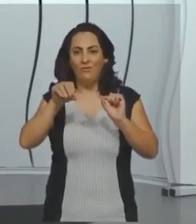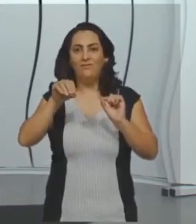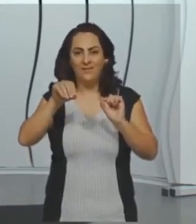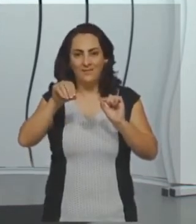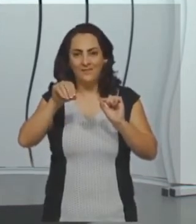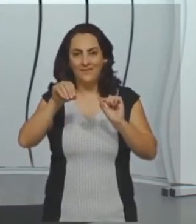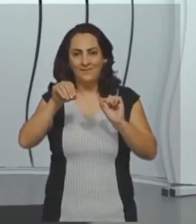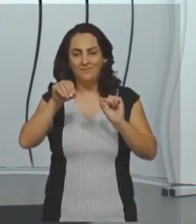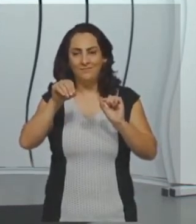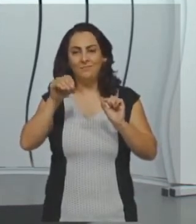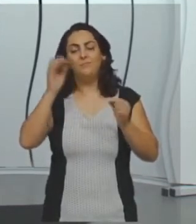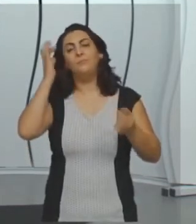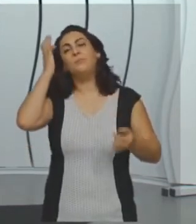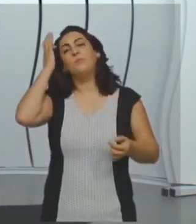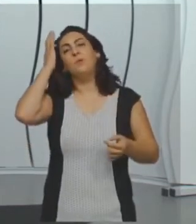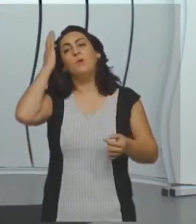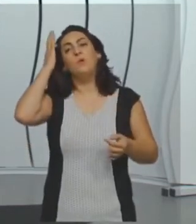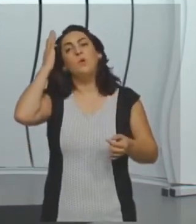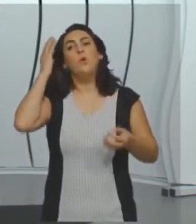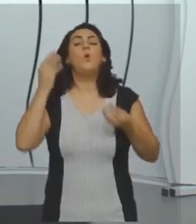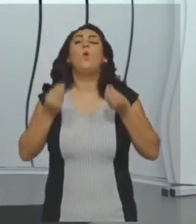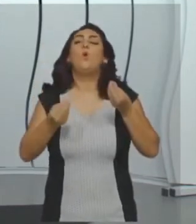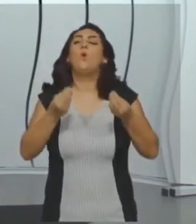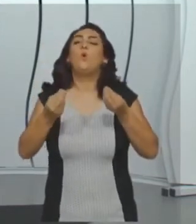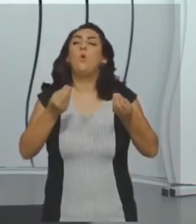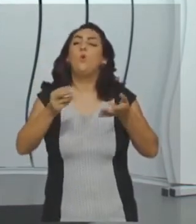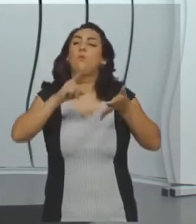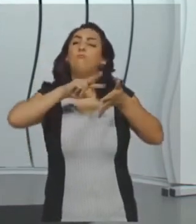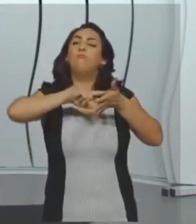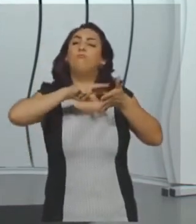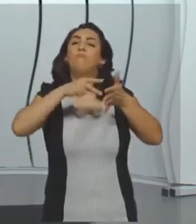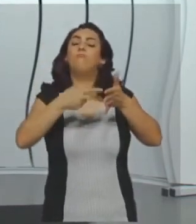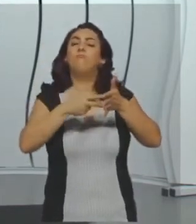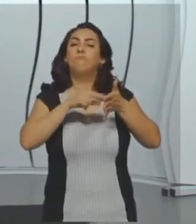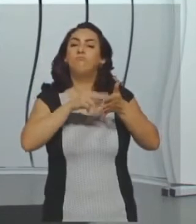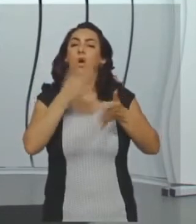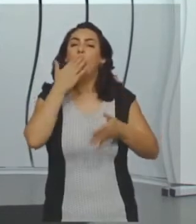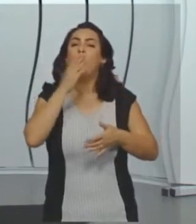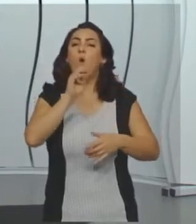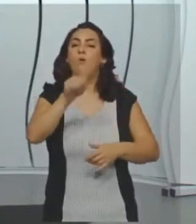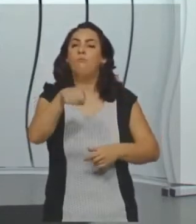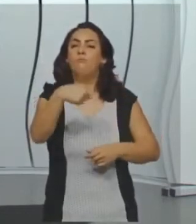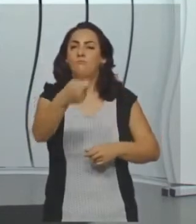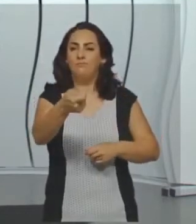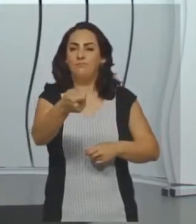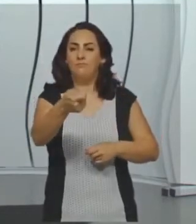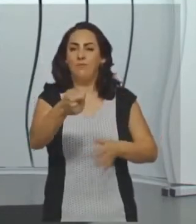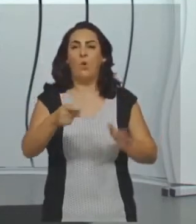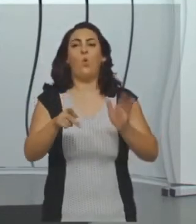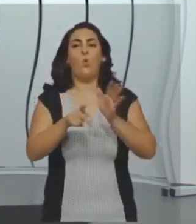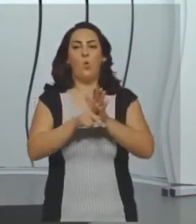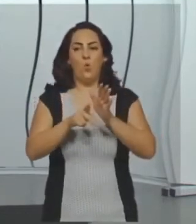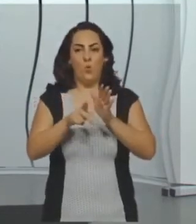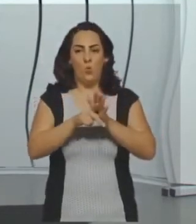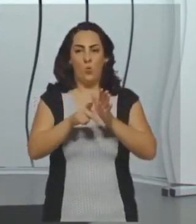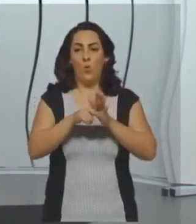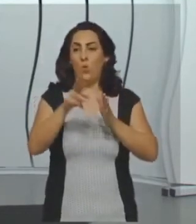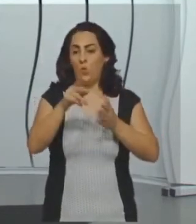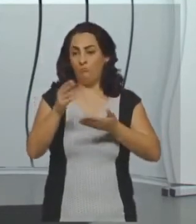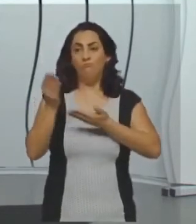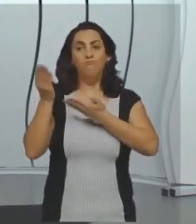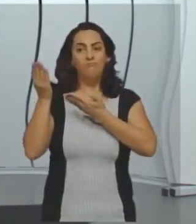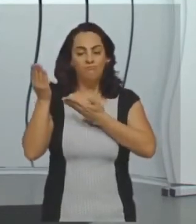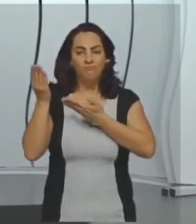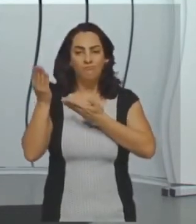formam um ângulo de 90 graus com um ponto em comum. E o símbolo para indicar que as